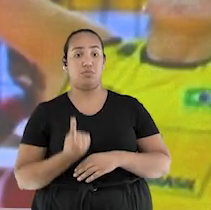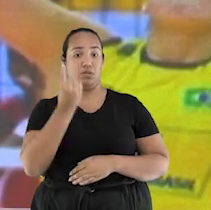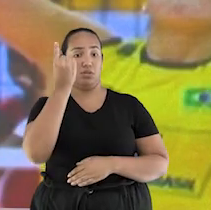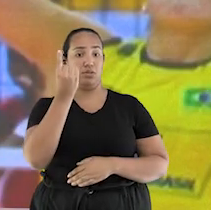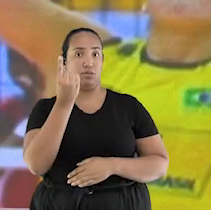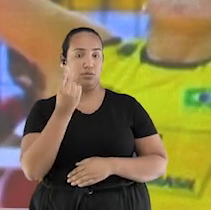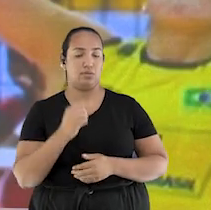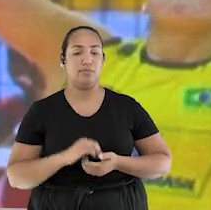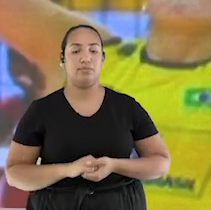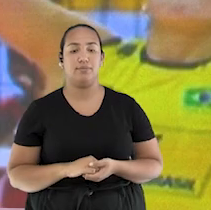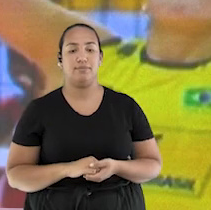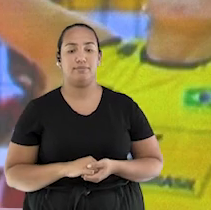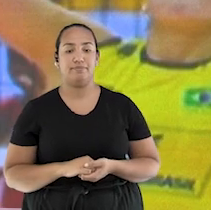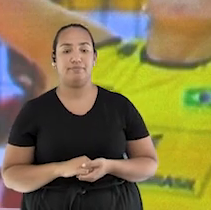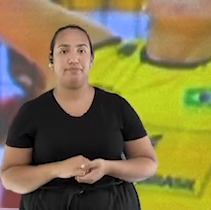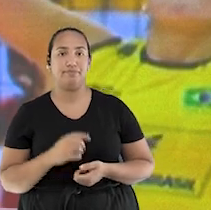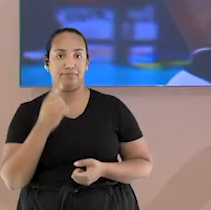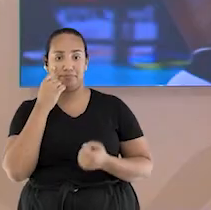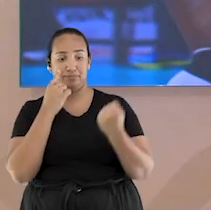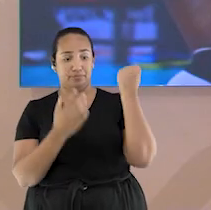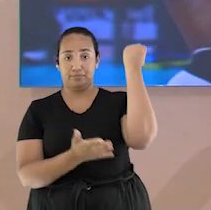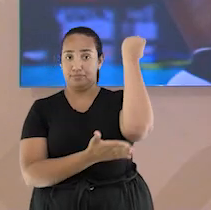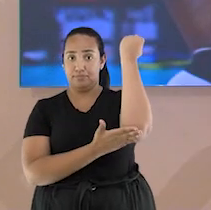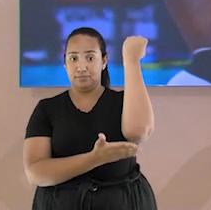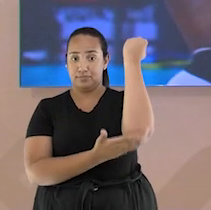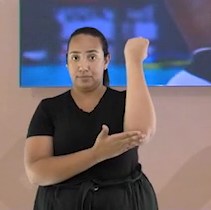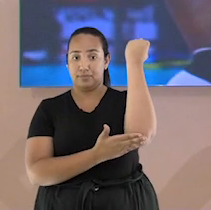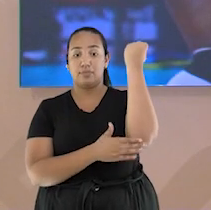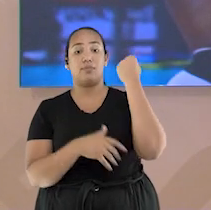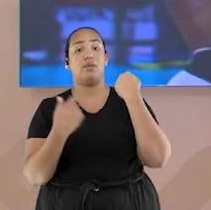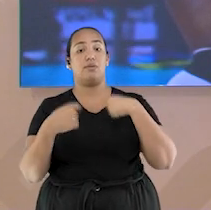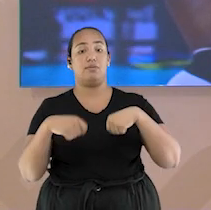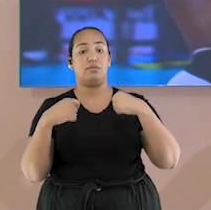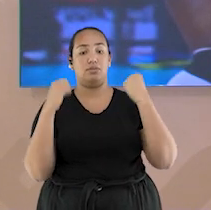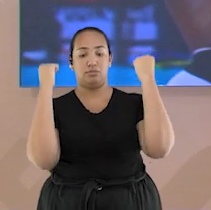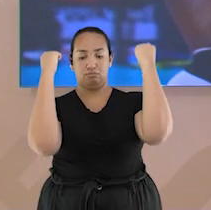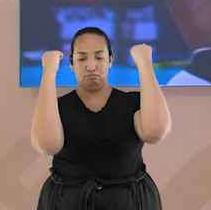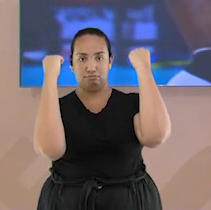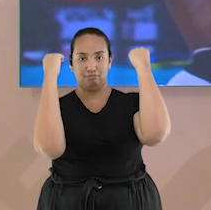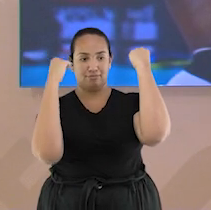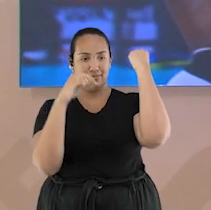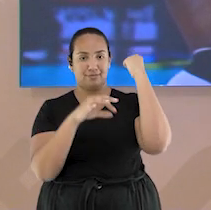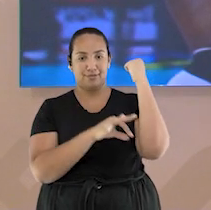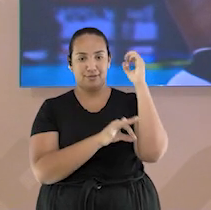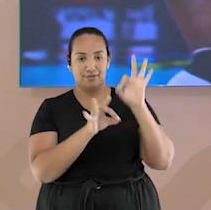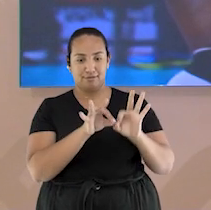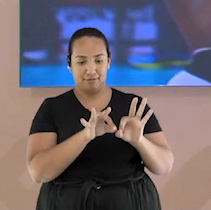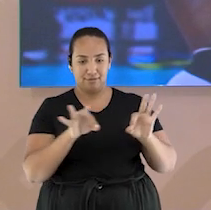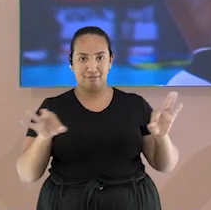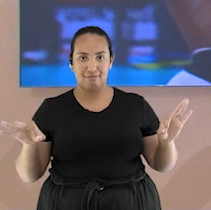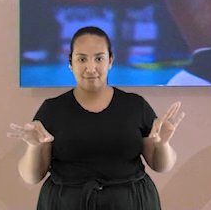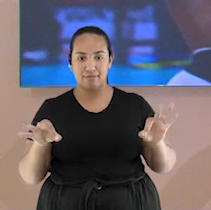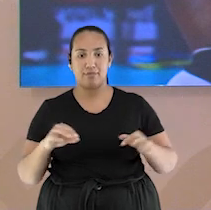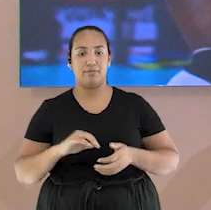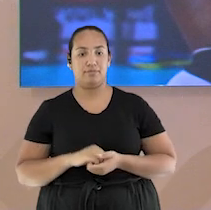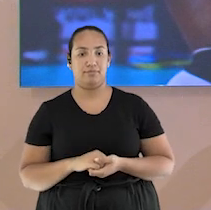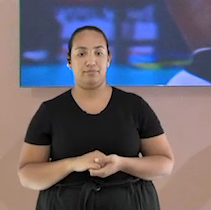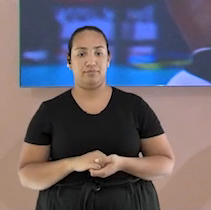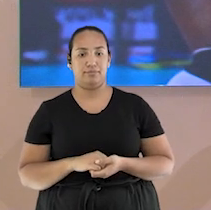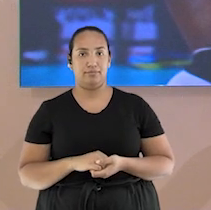para cima, acima da testa. Os cotovelos precisam estar alinhados aqui com o tronco,